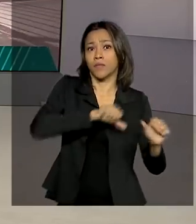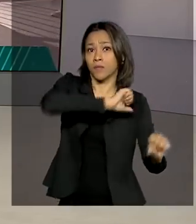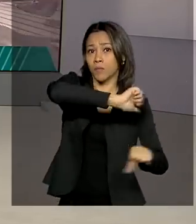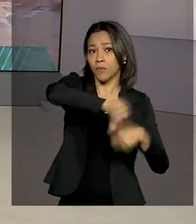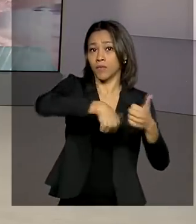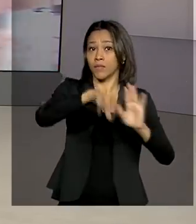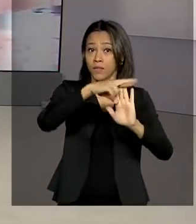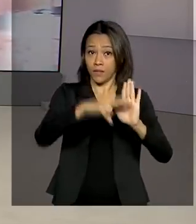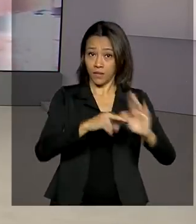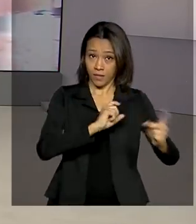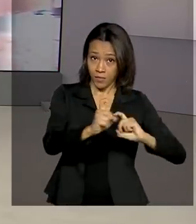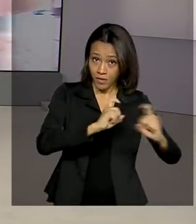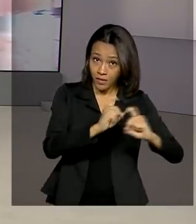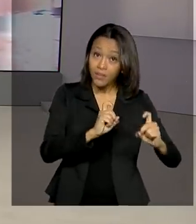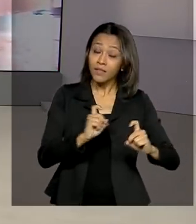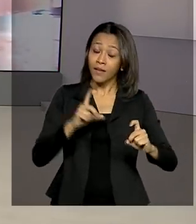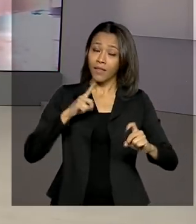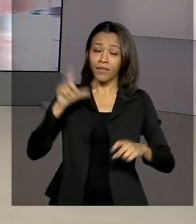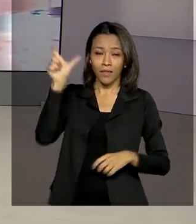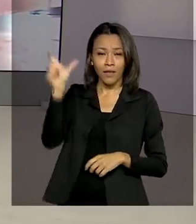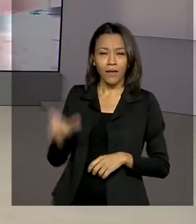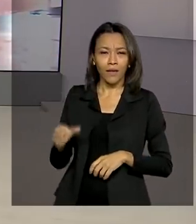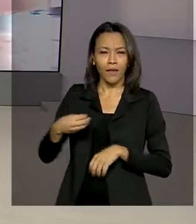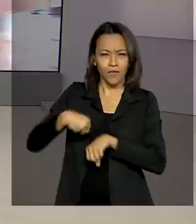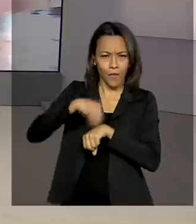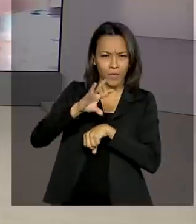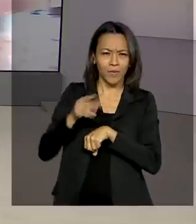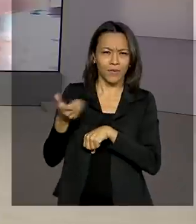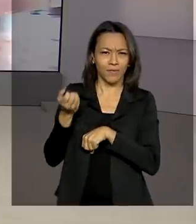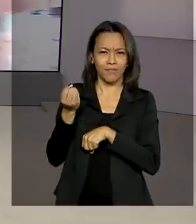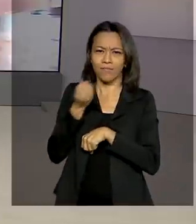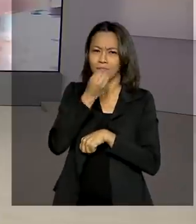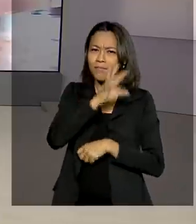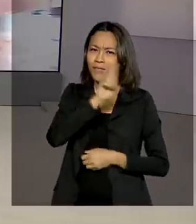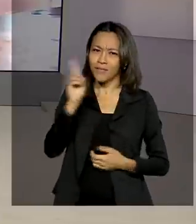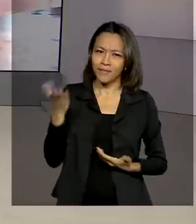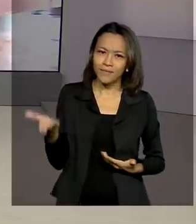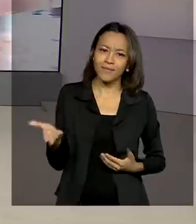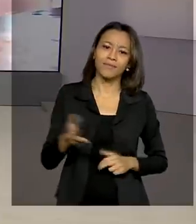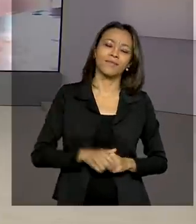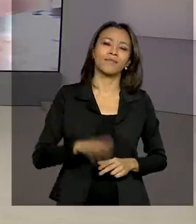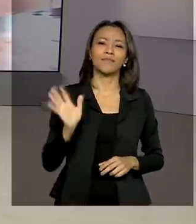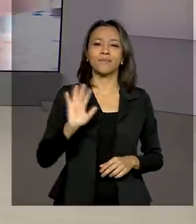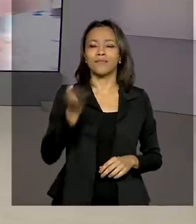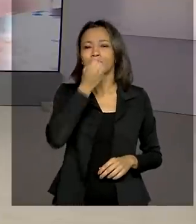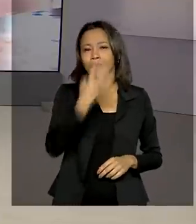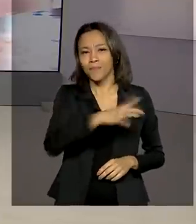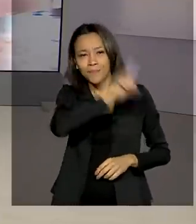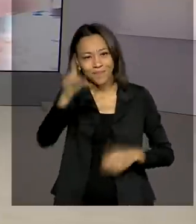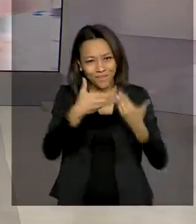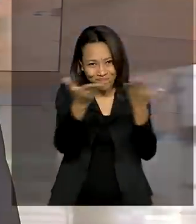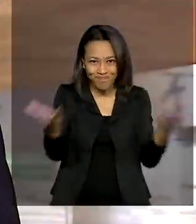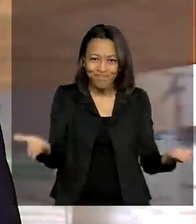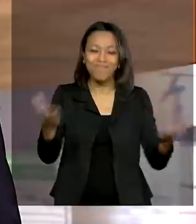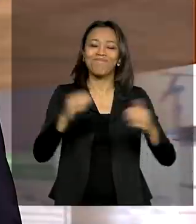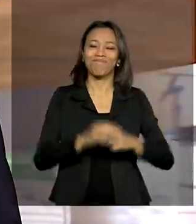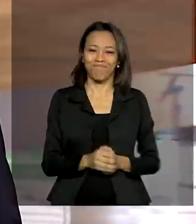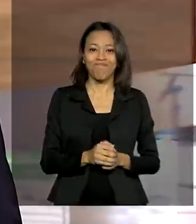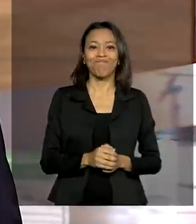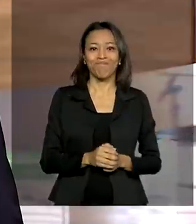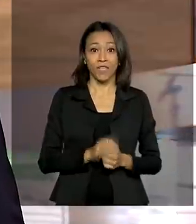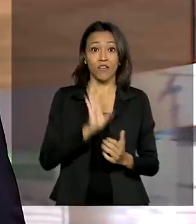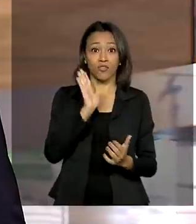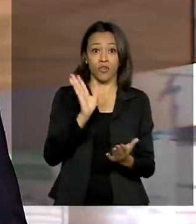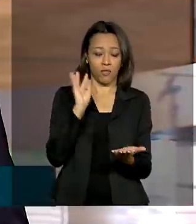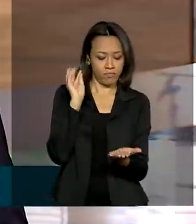Palácio do Planalto. Glauco de Queiroz tem as informações para a gente. Glauco, bom dia. Olá, Renata. Bom dia para você, bom dia a todos. Olha, o Diário